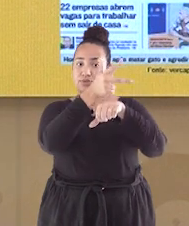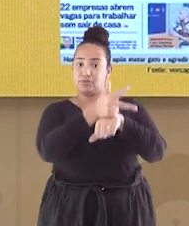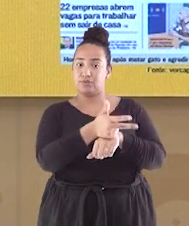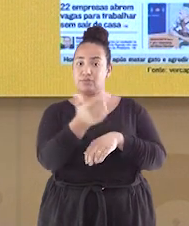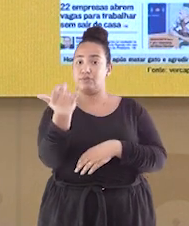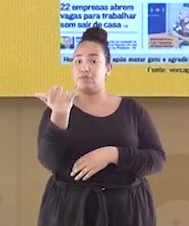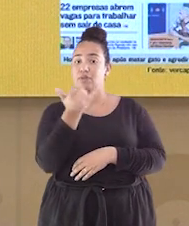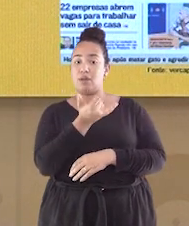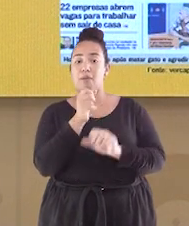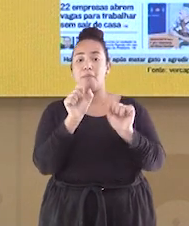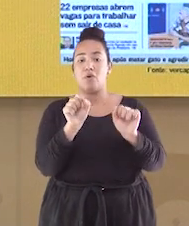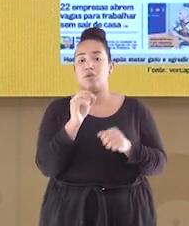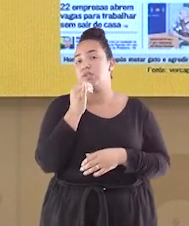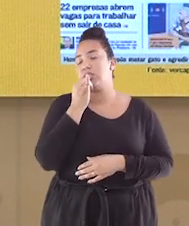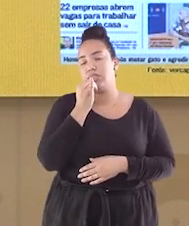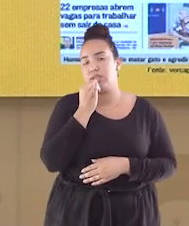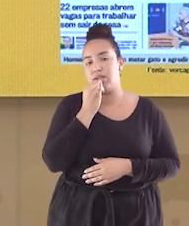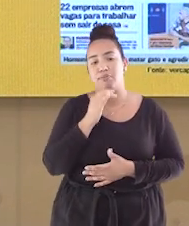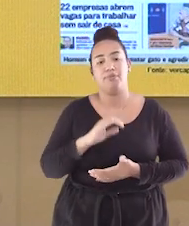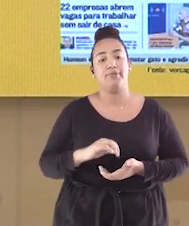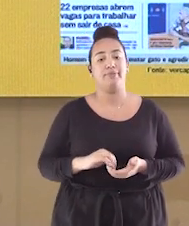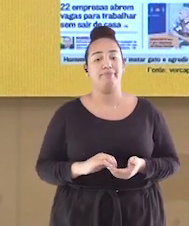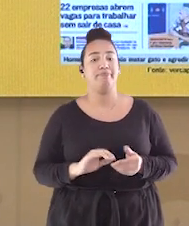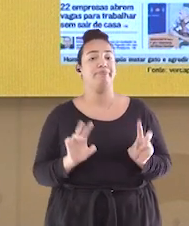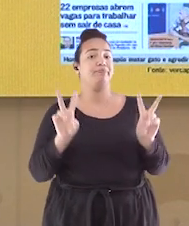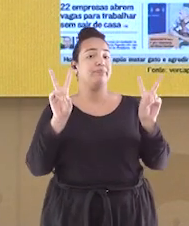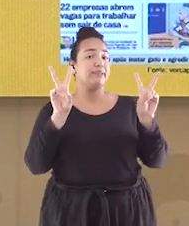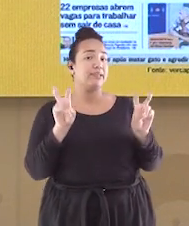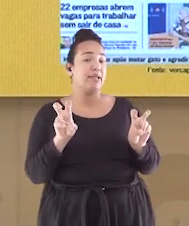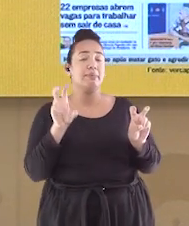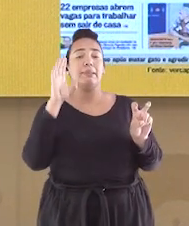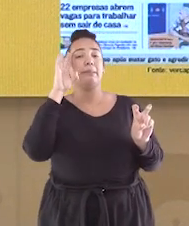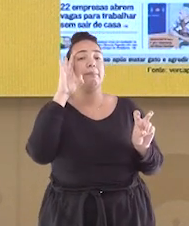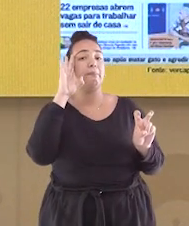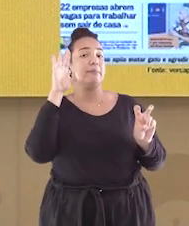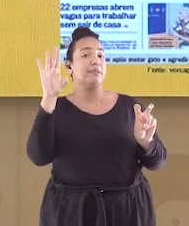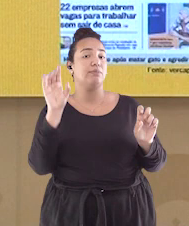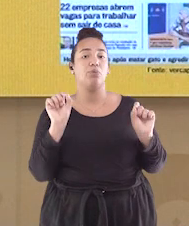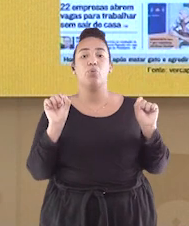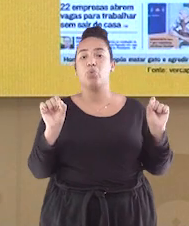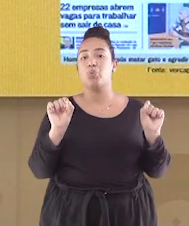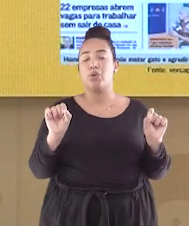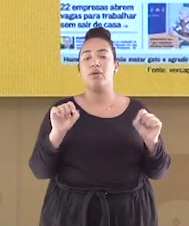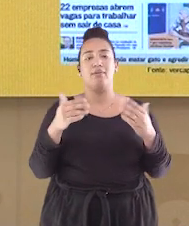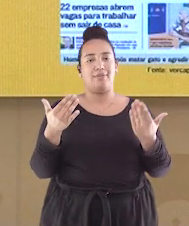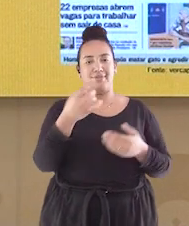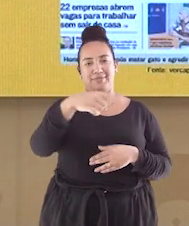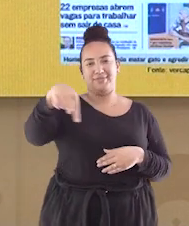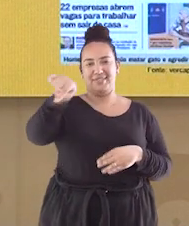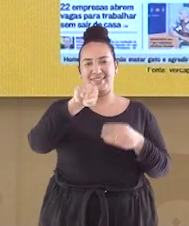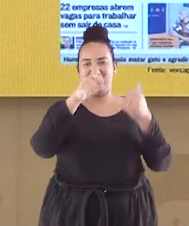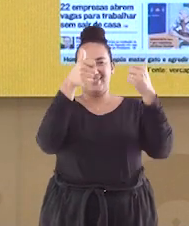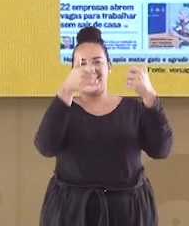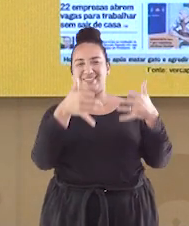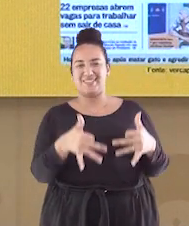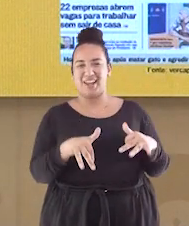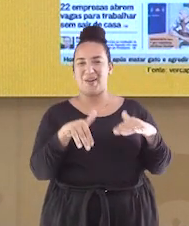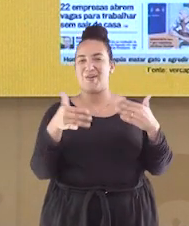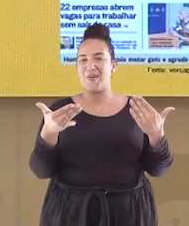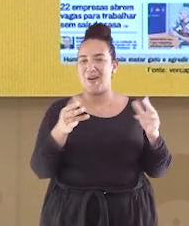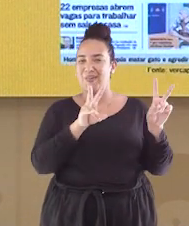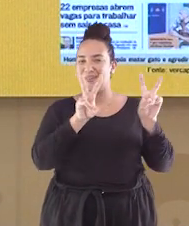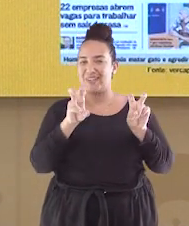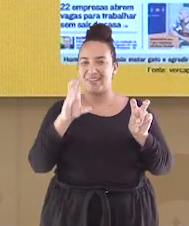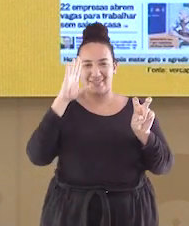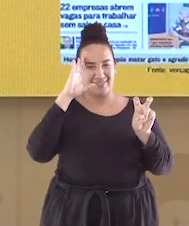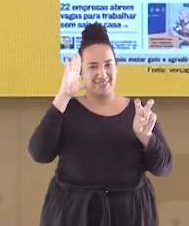contando. Você pode começar assim. A manchete do jornal é... E aí, você vai falar o título da manchete